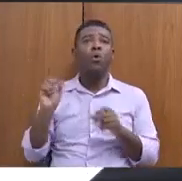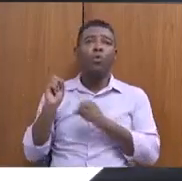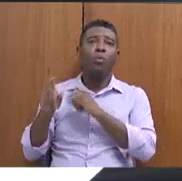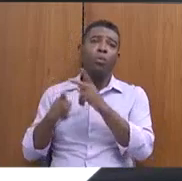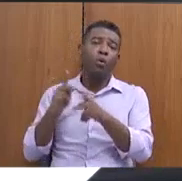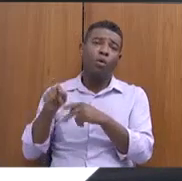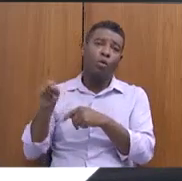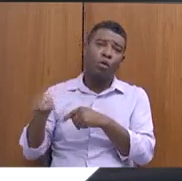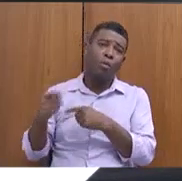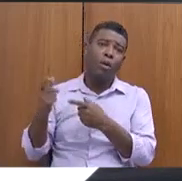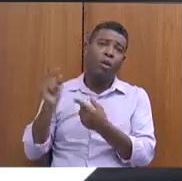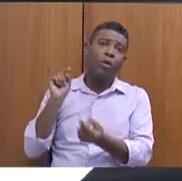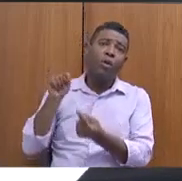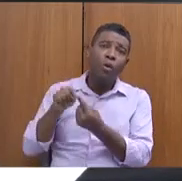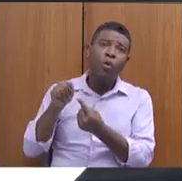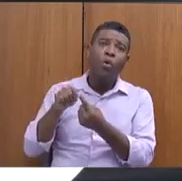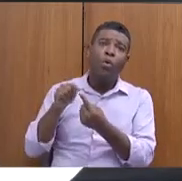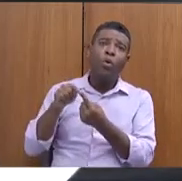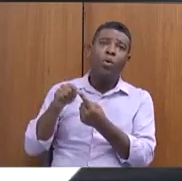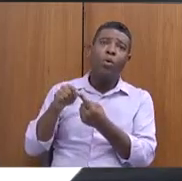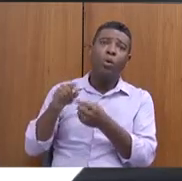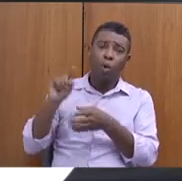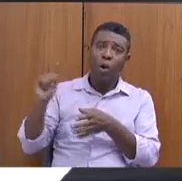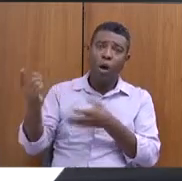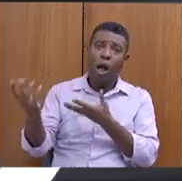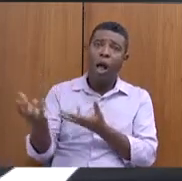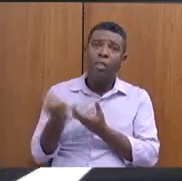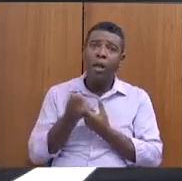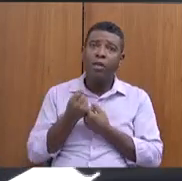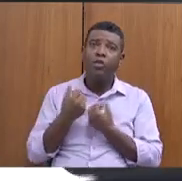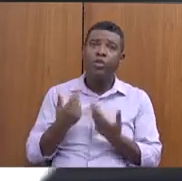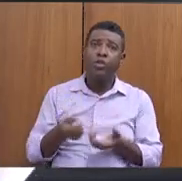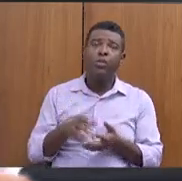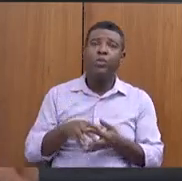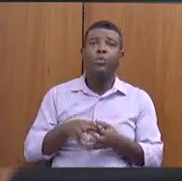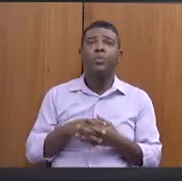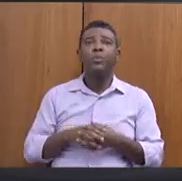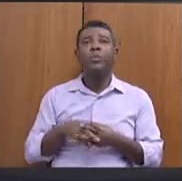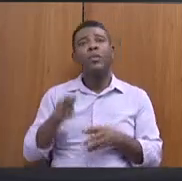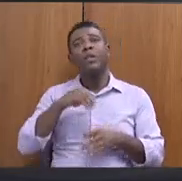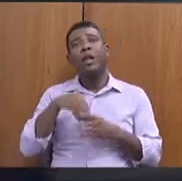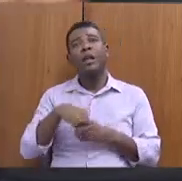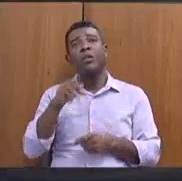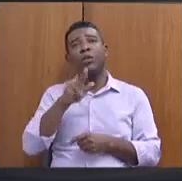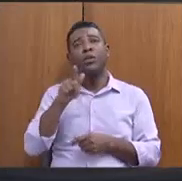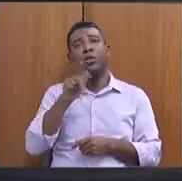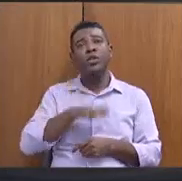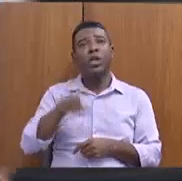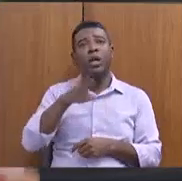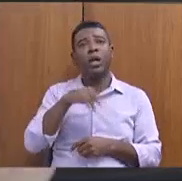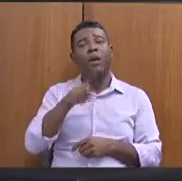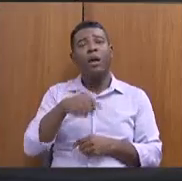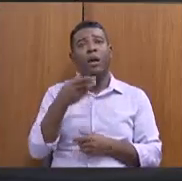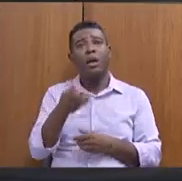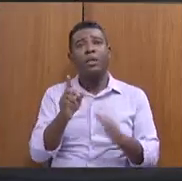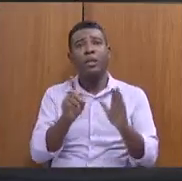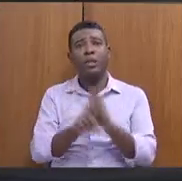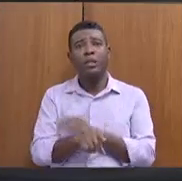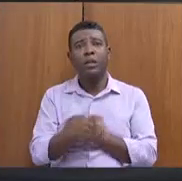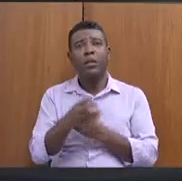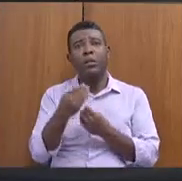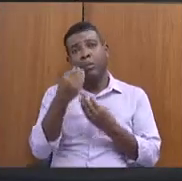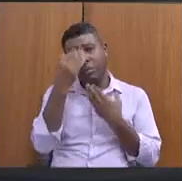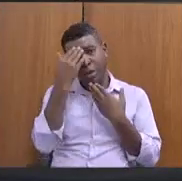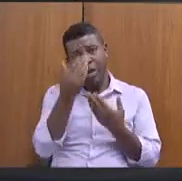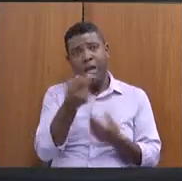sendo atendido, regularização específica dentro do universo geral. São essas as questões. Obrigada, presidenta.